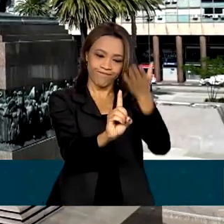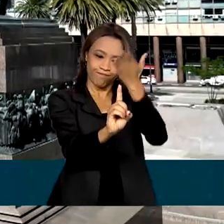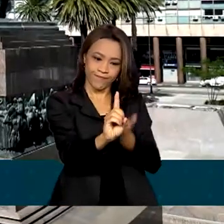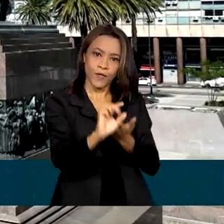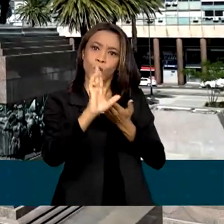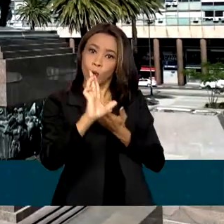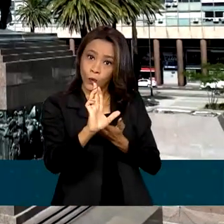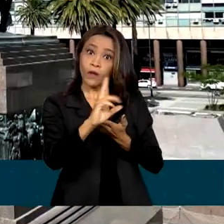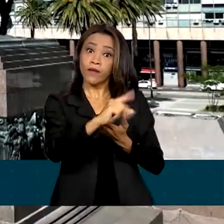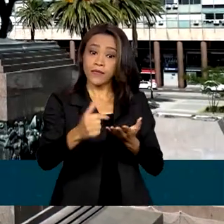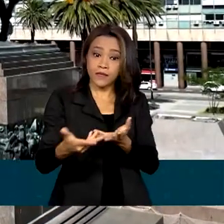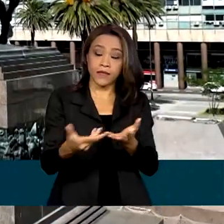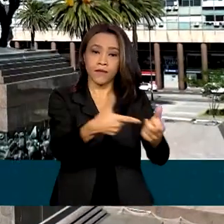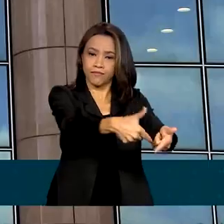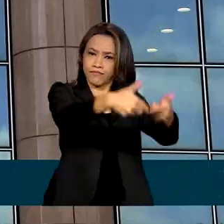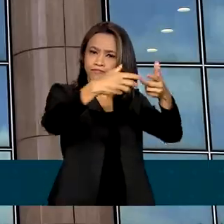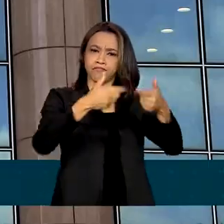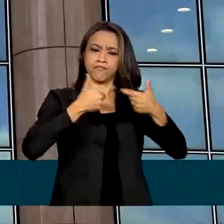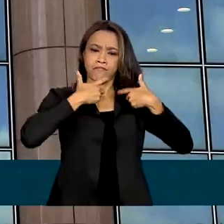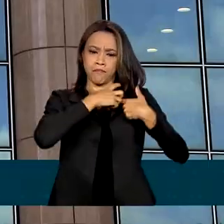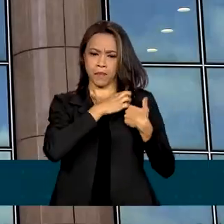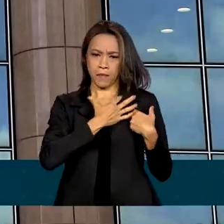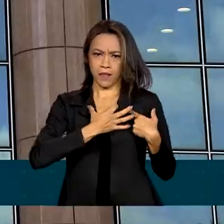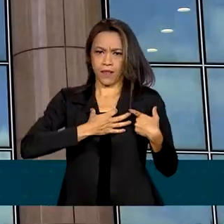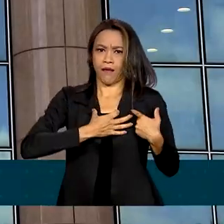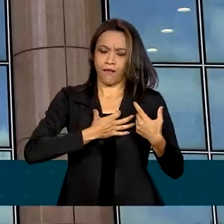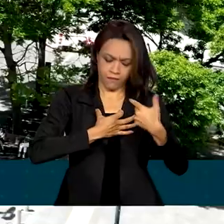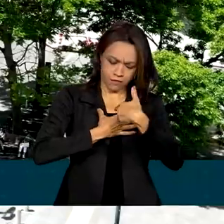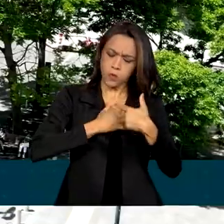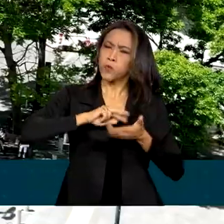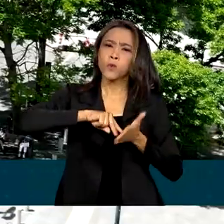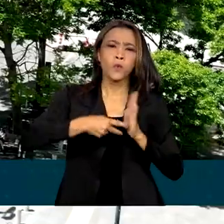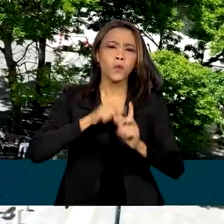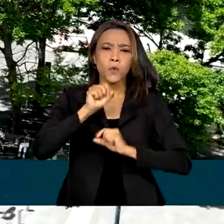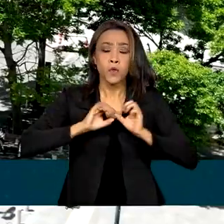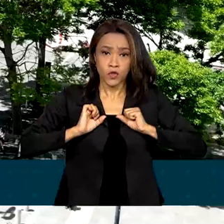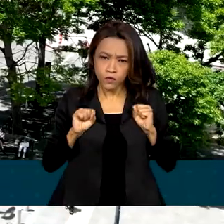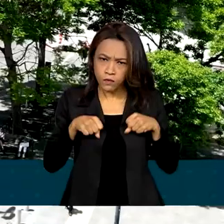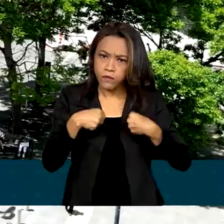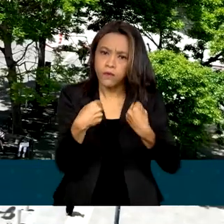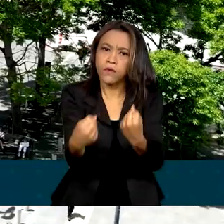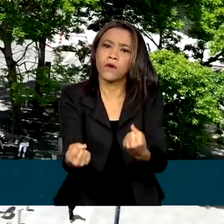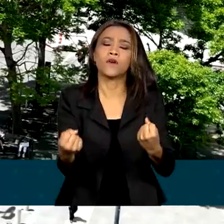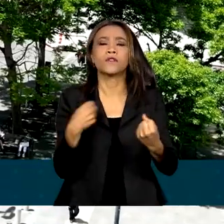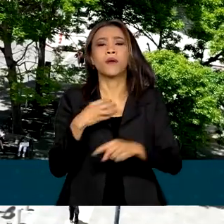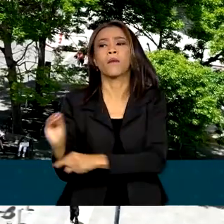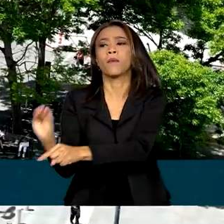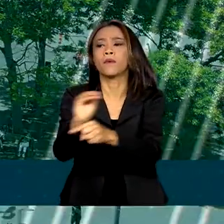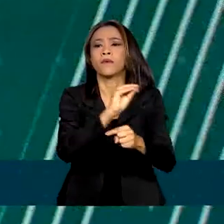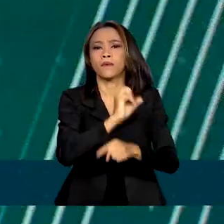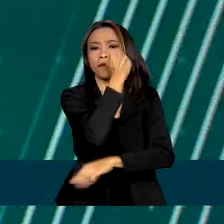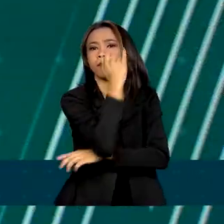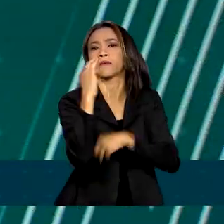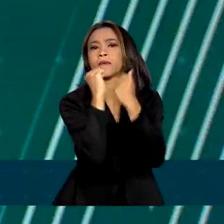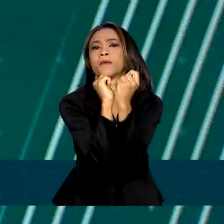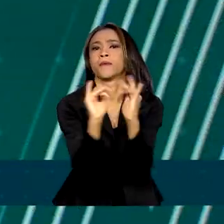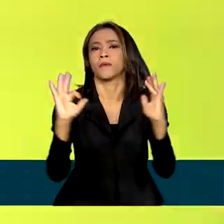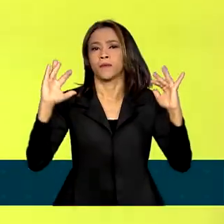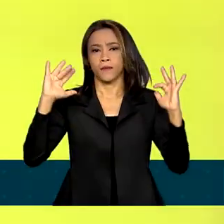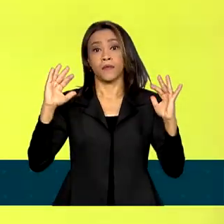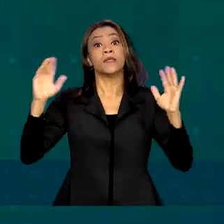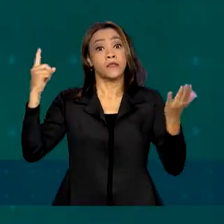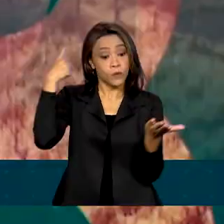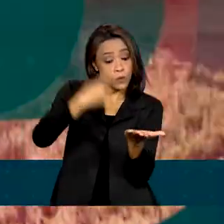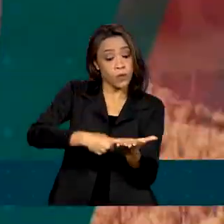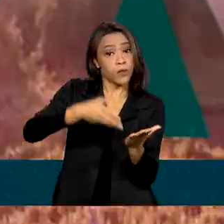será condecorado com uma medalha mais verde pelos esforços feitos em defesa do meio ambiente. Na agenda também